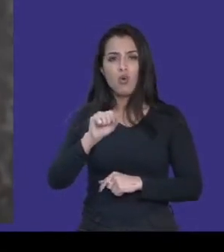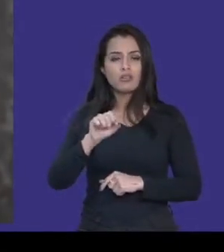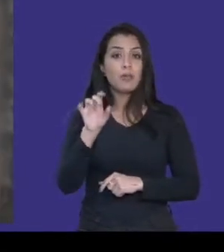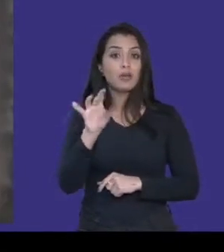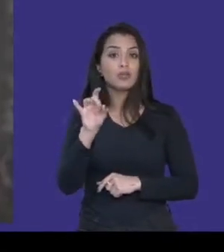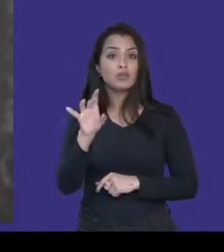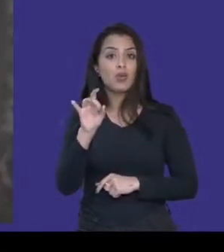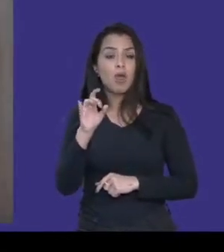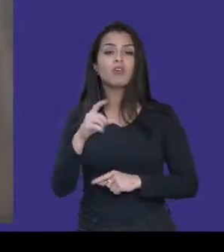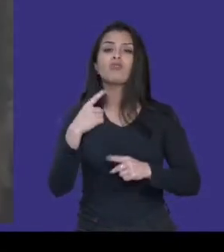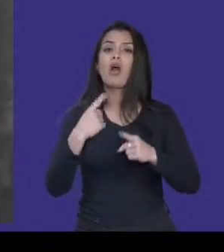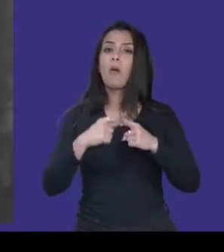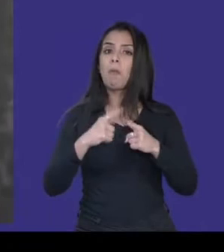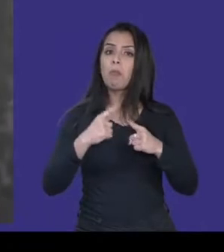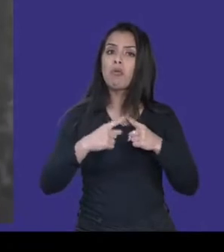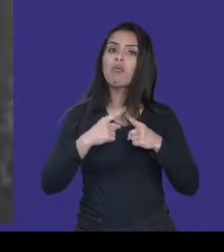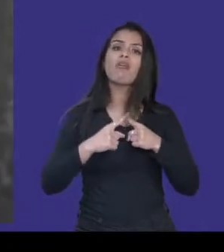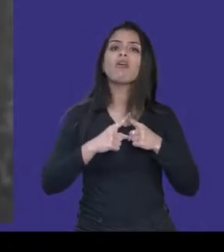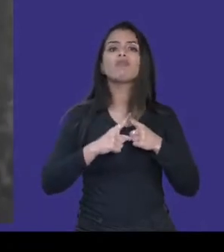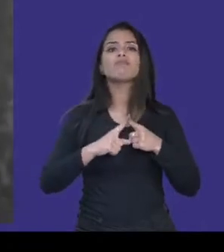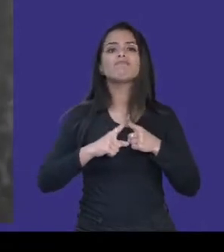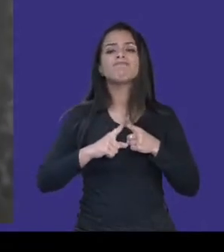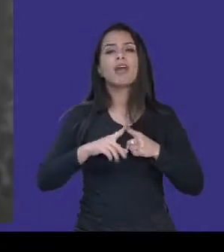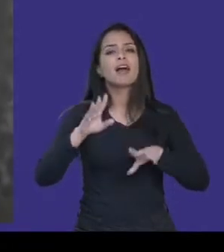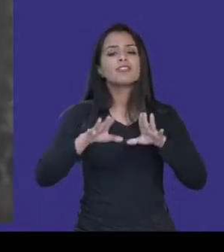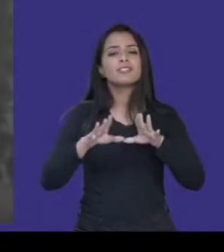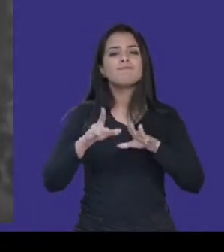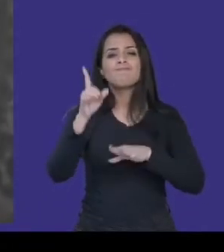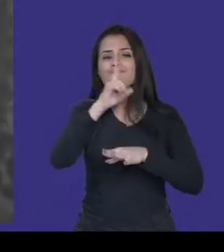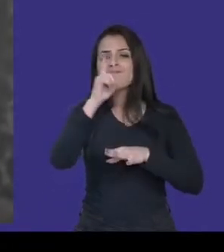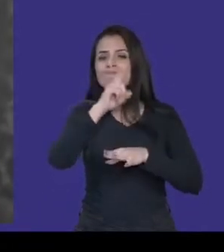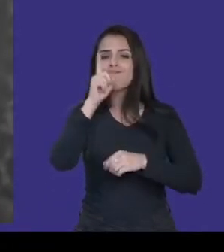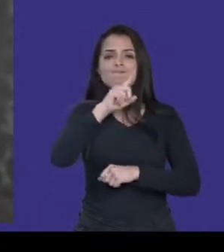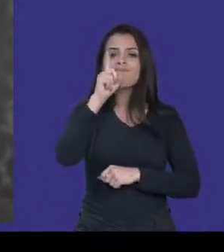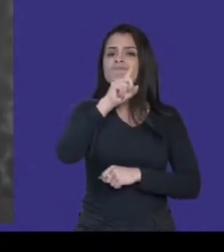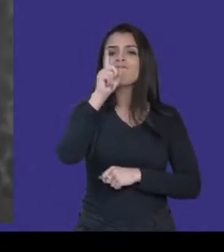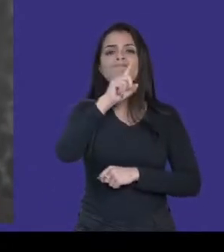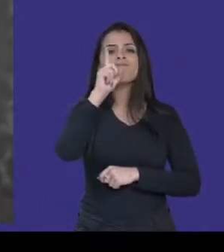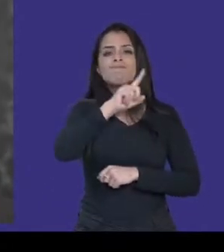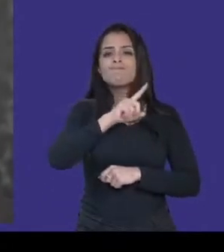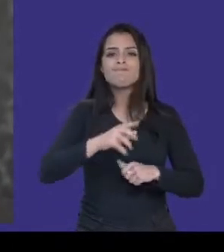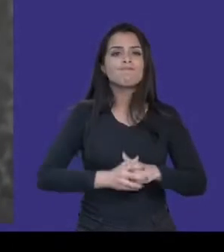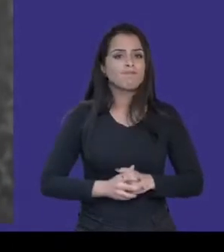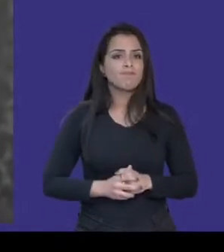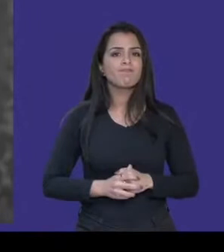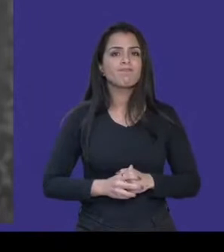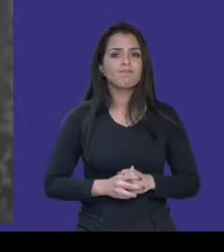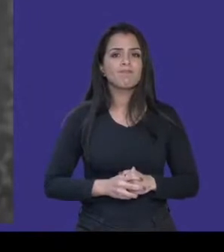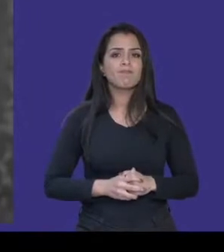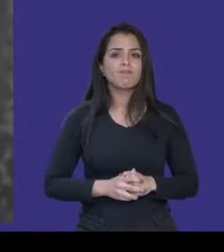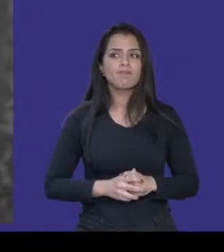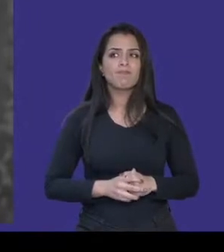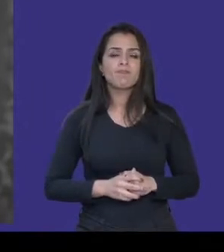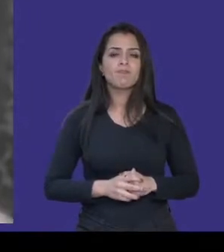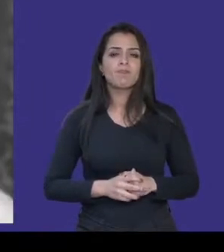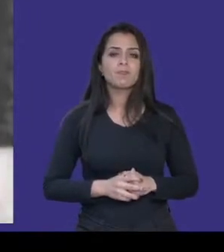Porque elas tendem a não ser totalmente precisas. Então, se você usar essas transcrições geradas automaticamente, é